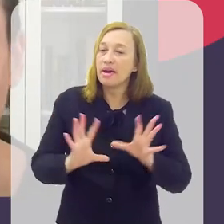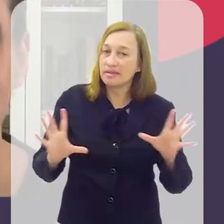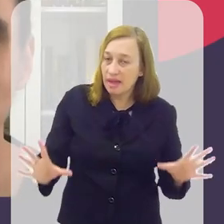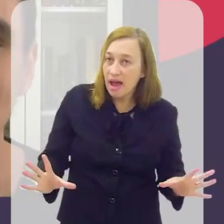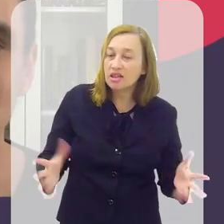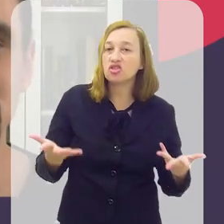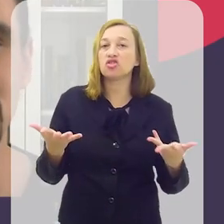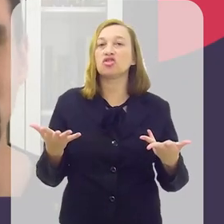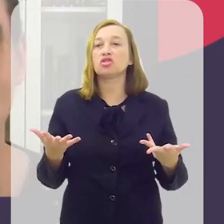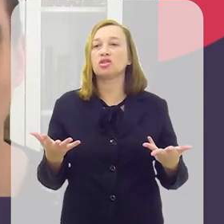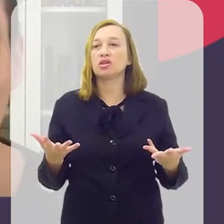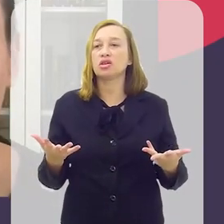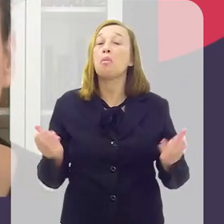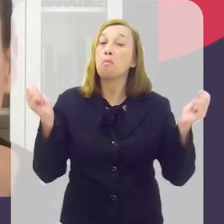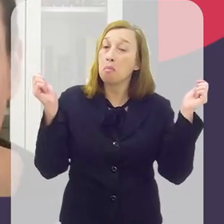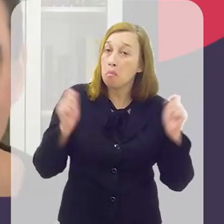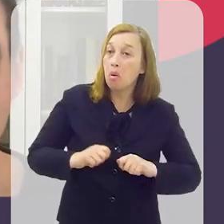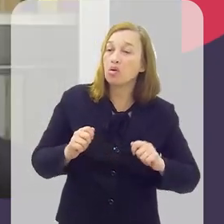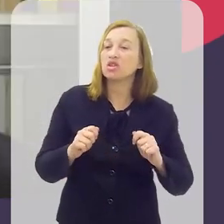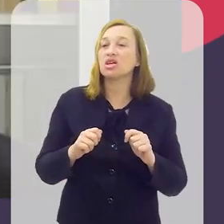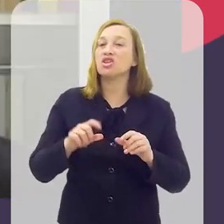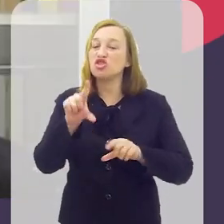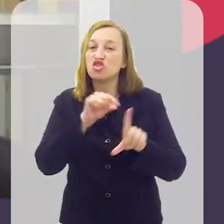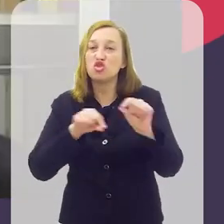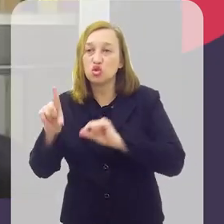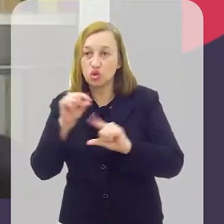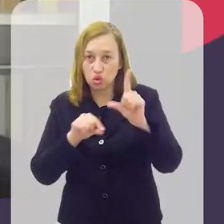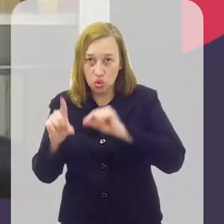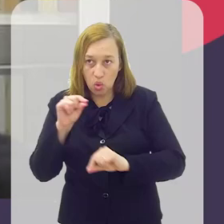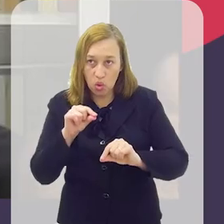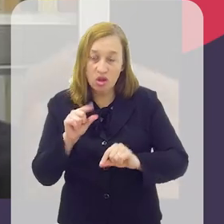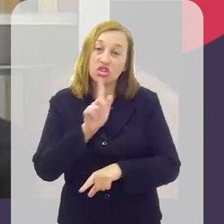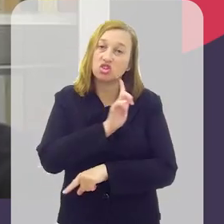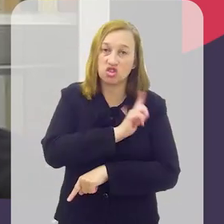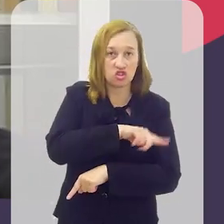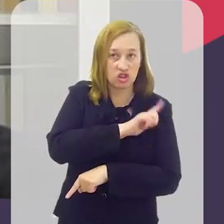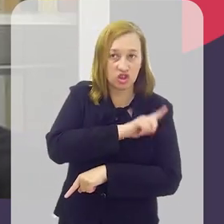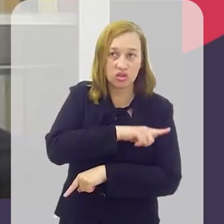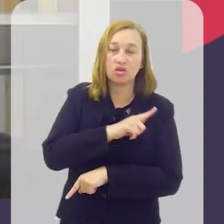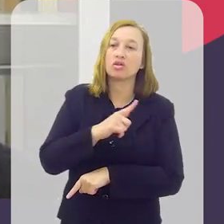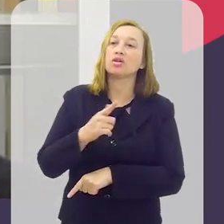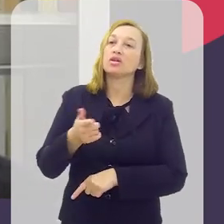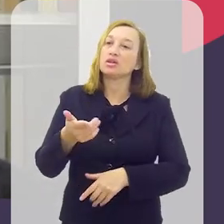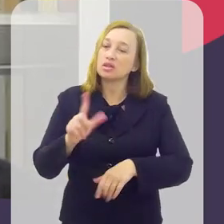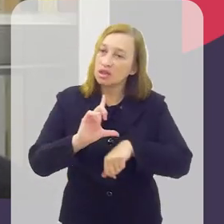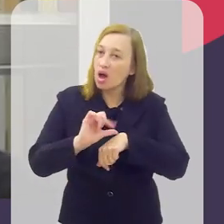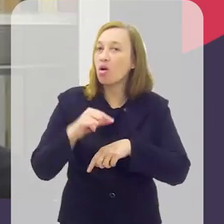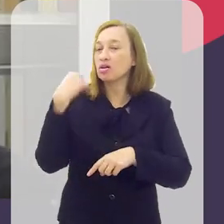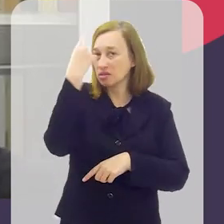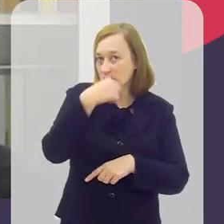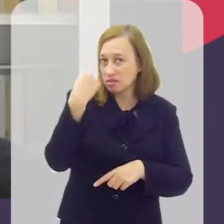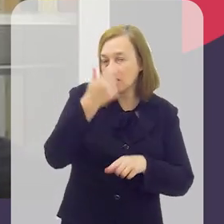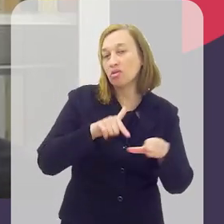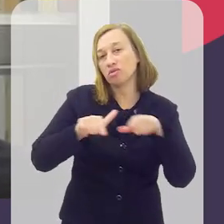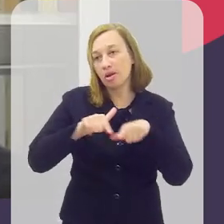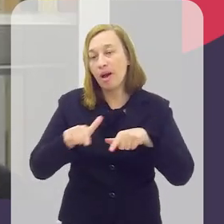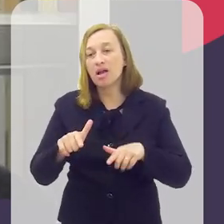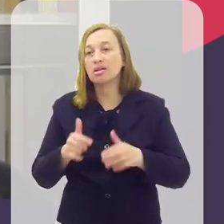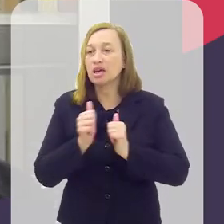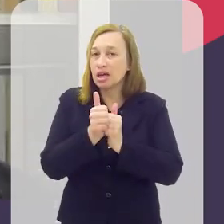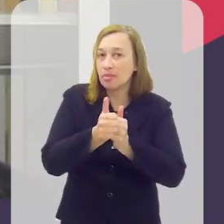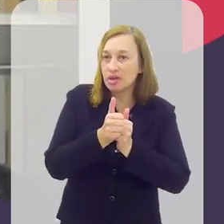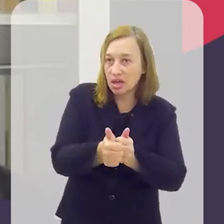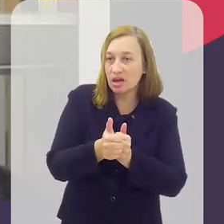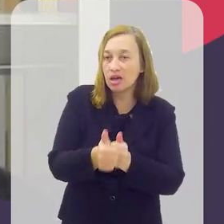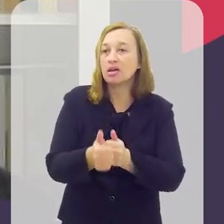liberdade e de poder de decisão e gestão das suas jornadas de trabalho, Então, acho que tem que caminhar por aí,